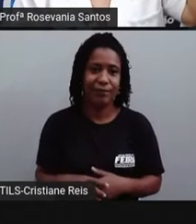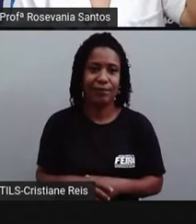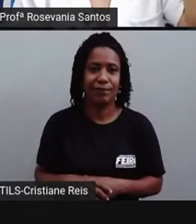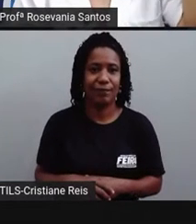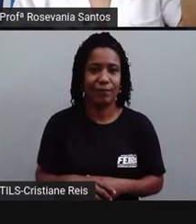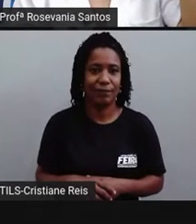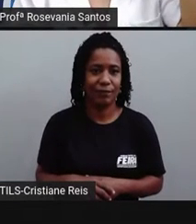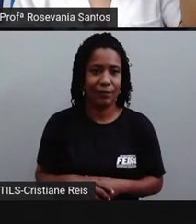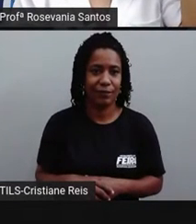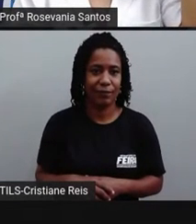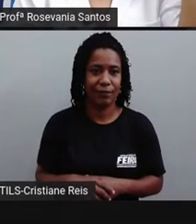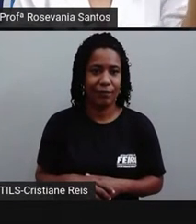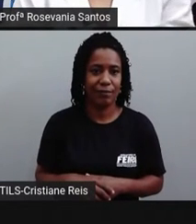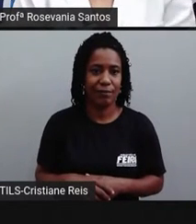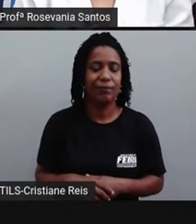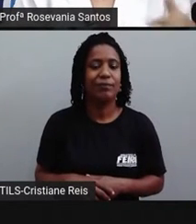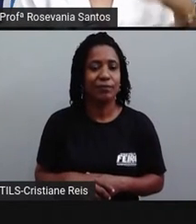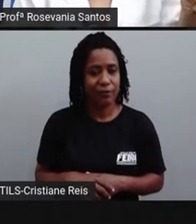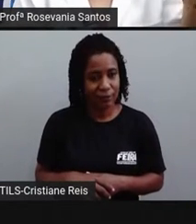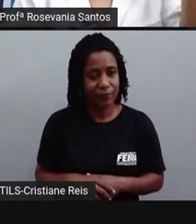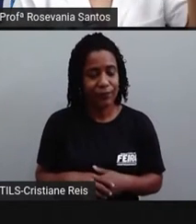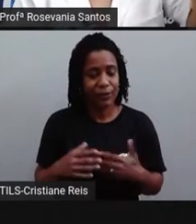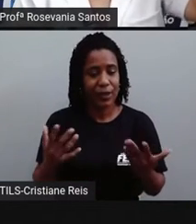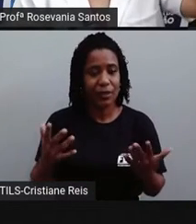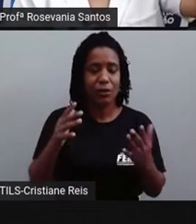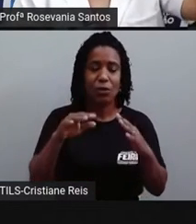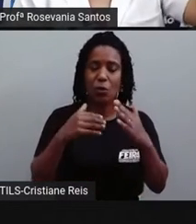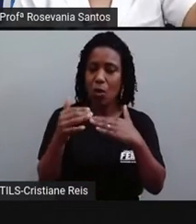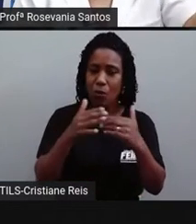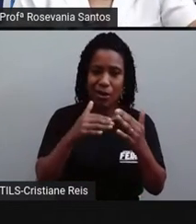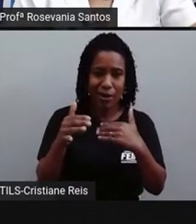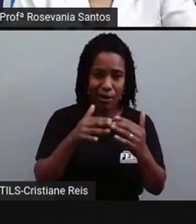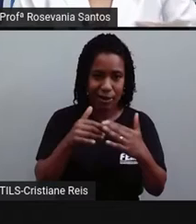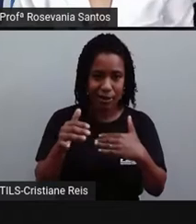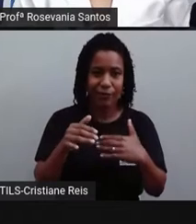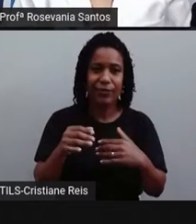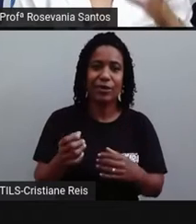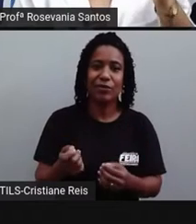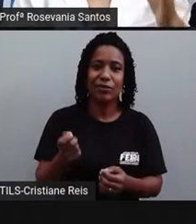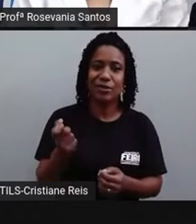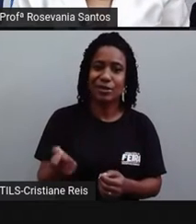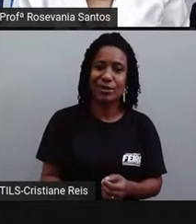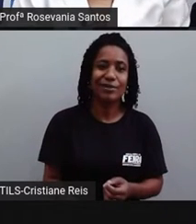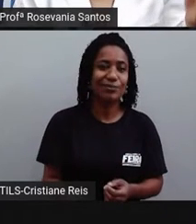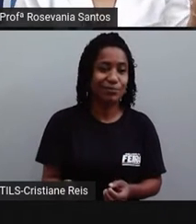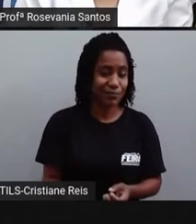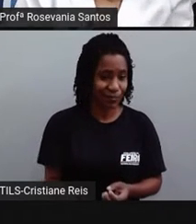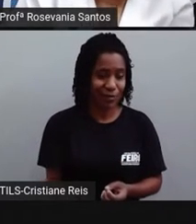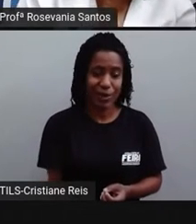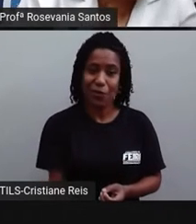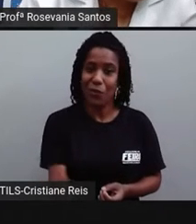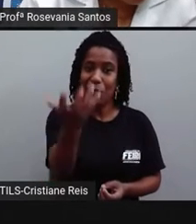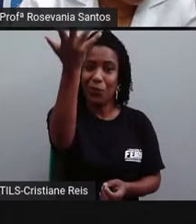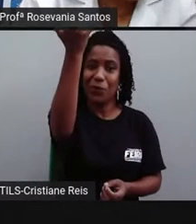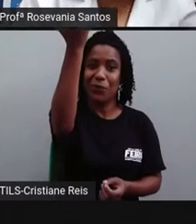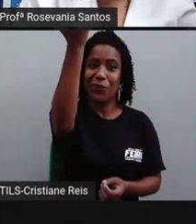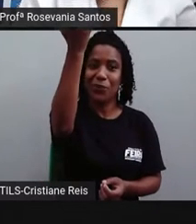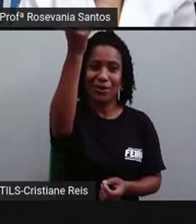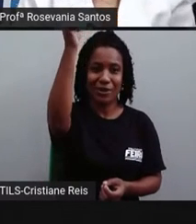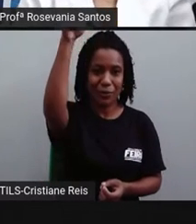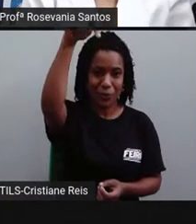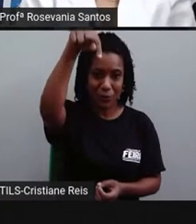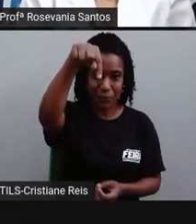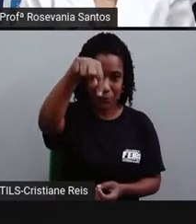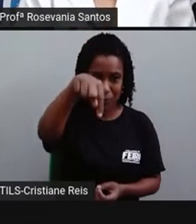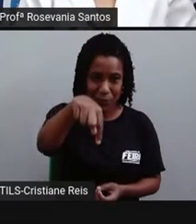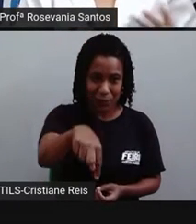um corpo qualquer, alguma massa qualquer que você joga, ele só para quando ele encontra